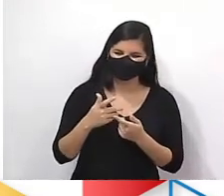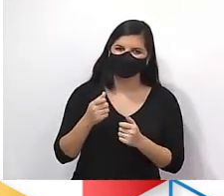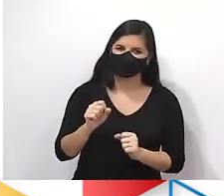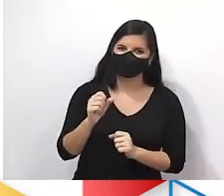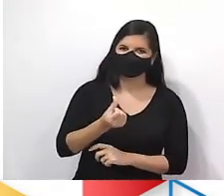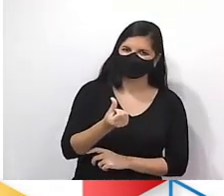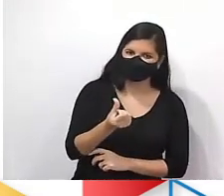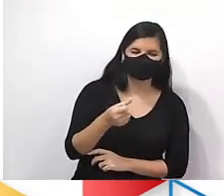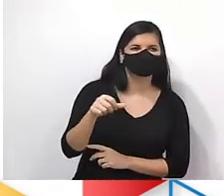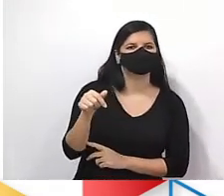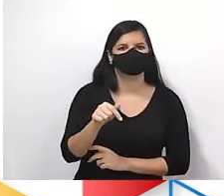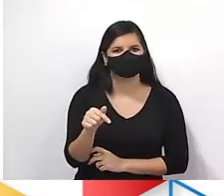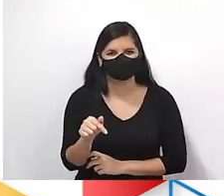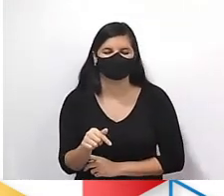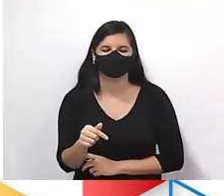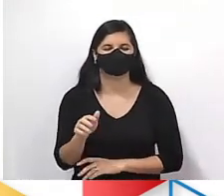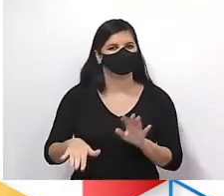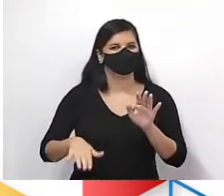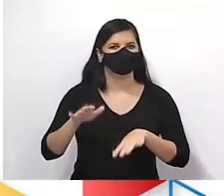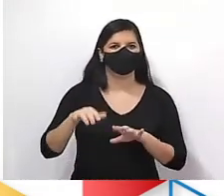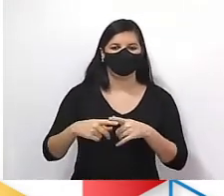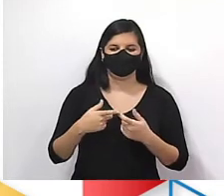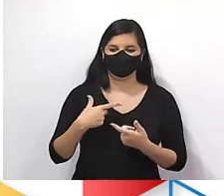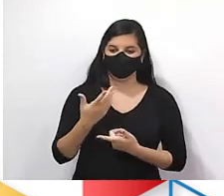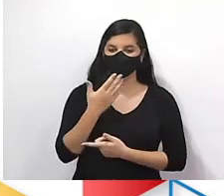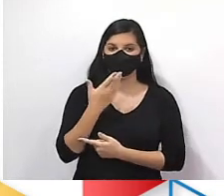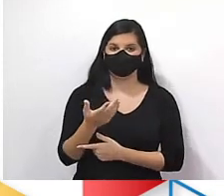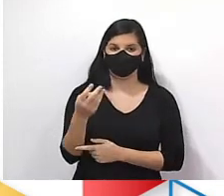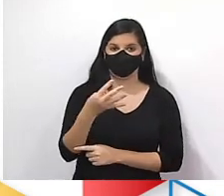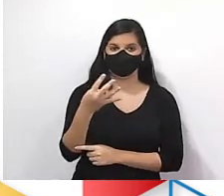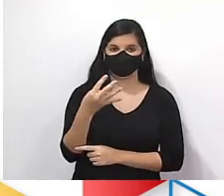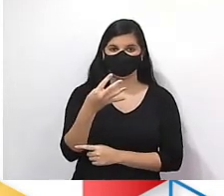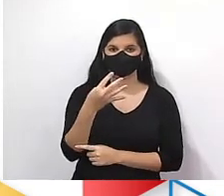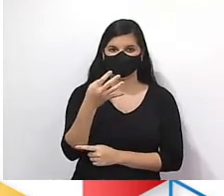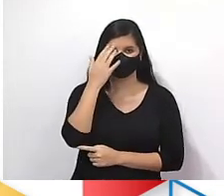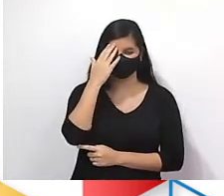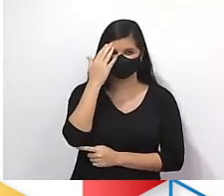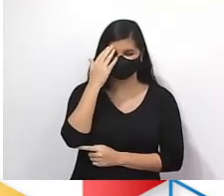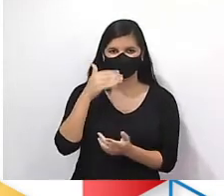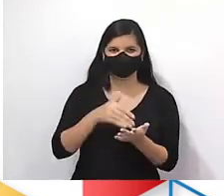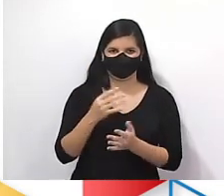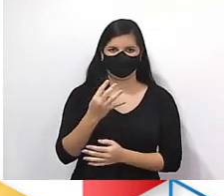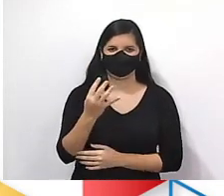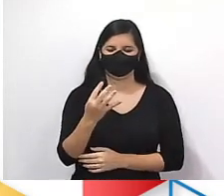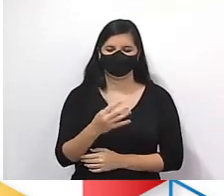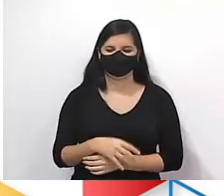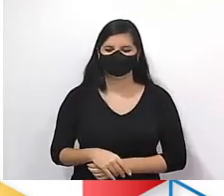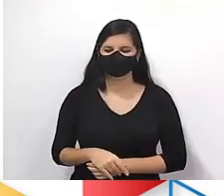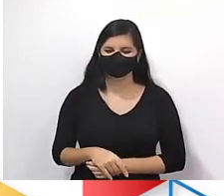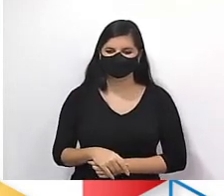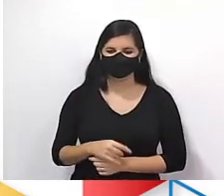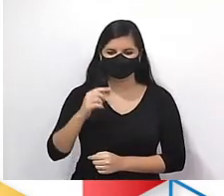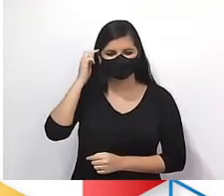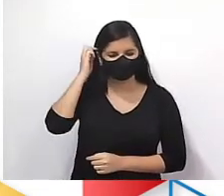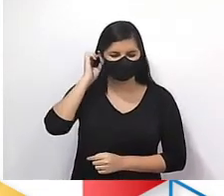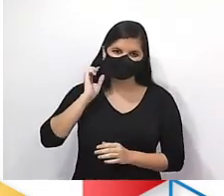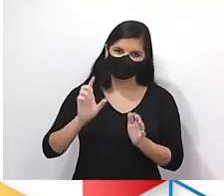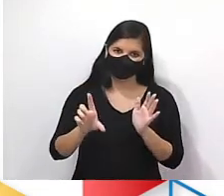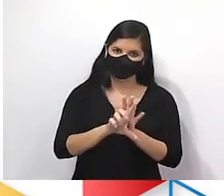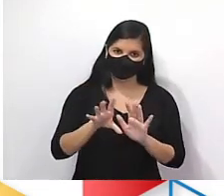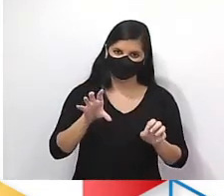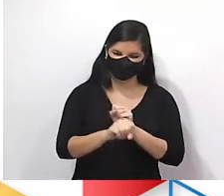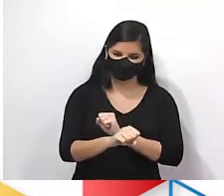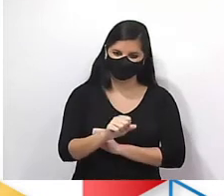o sétimo. Não. Eu coloquei 4 porque eu acho que é divertido a gente entender um pouquinho com 4, tá bom? Então vamos lá para a sequência. Lei de